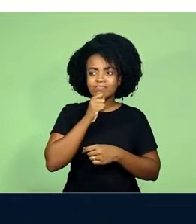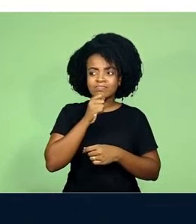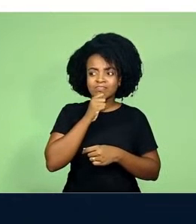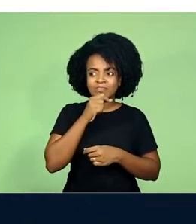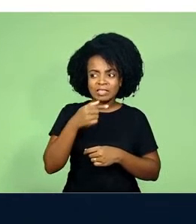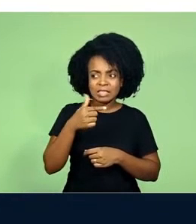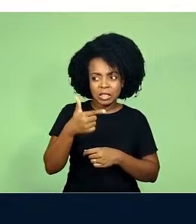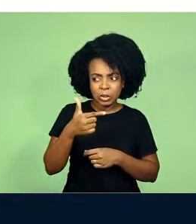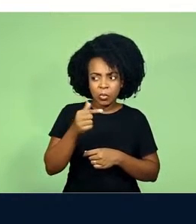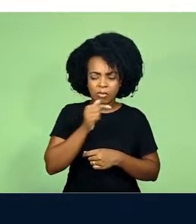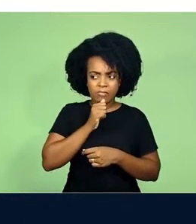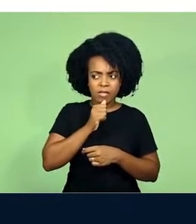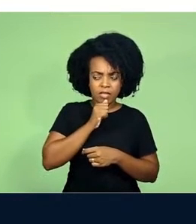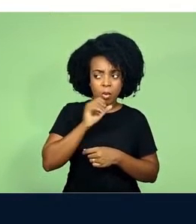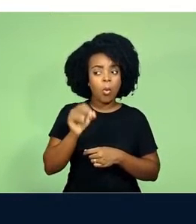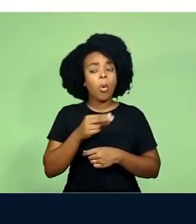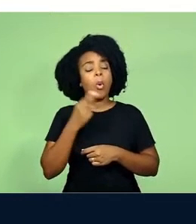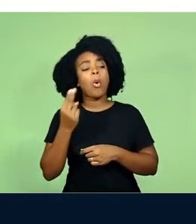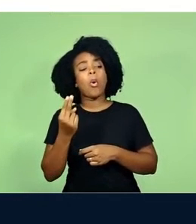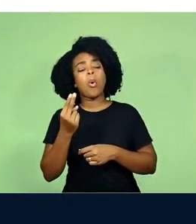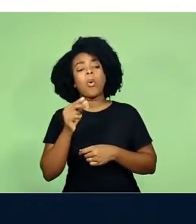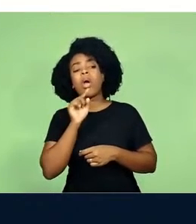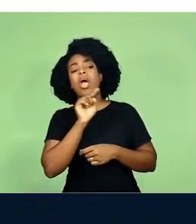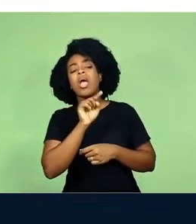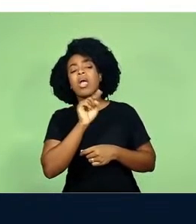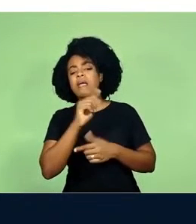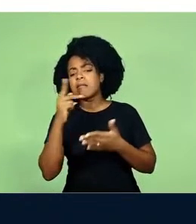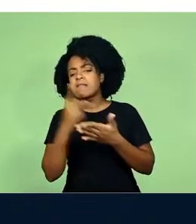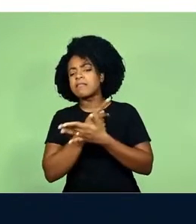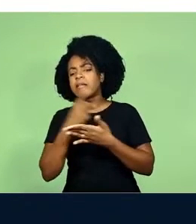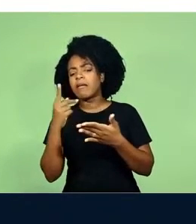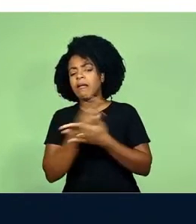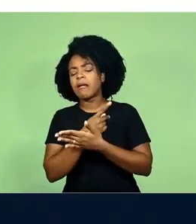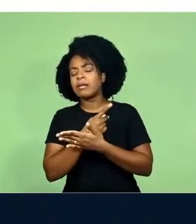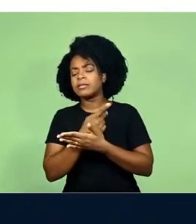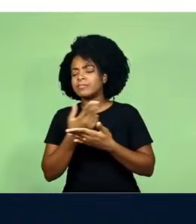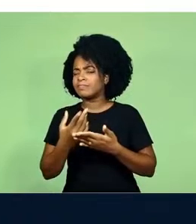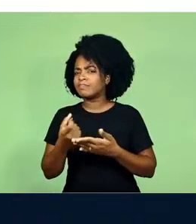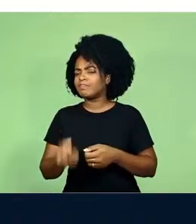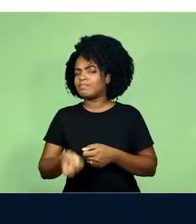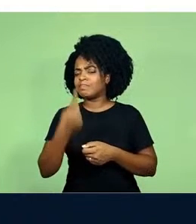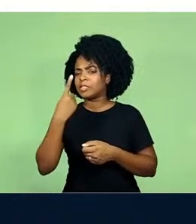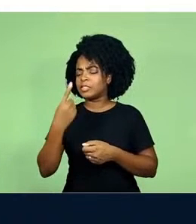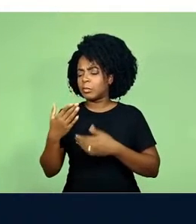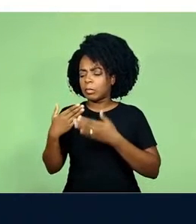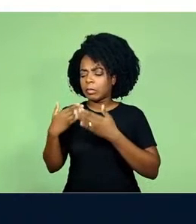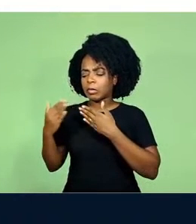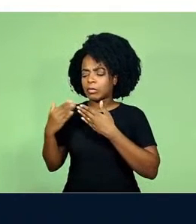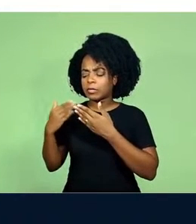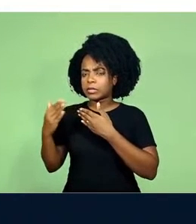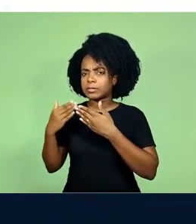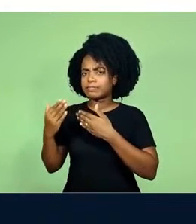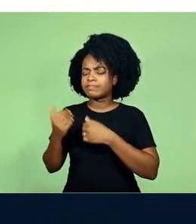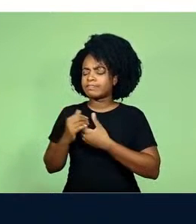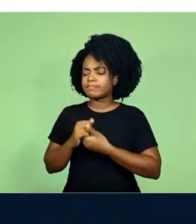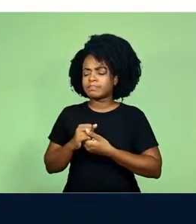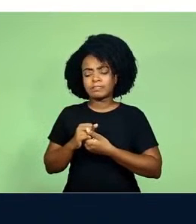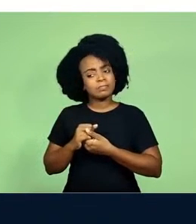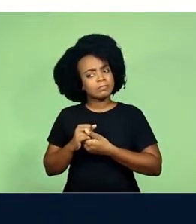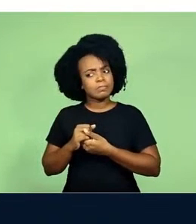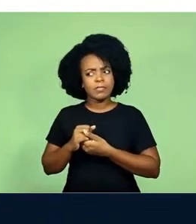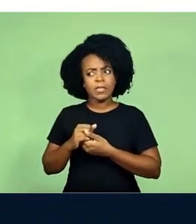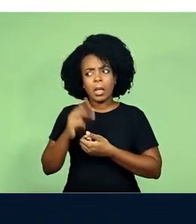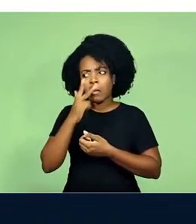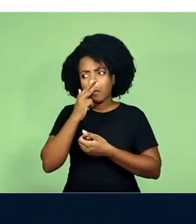possa dar uma certeza ral, mas por outro lado não foi identificado nenhum erro que poderia levar a um